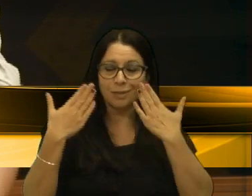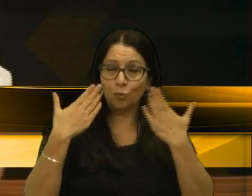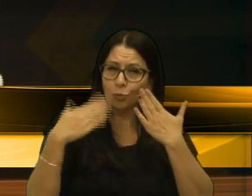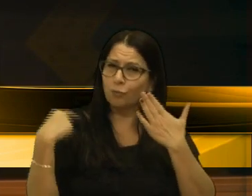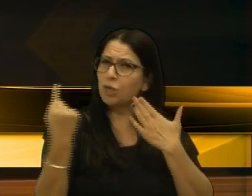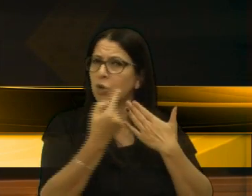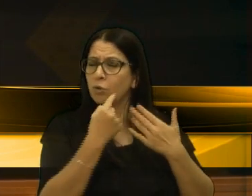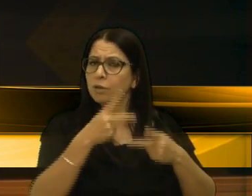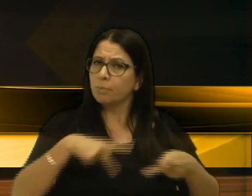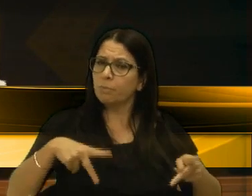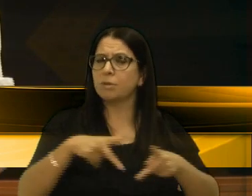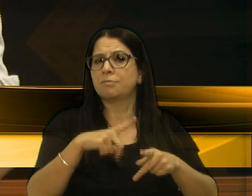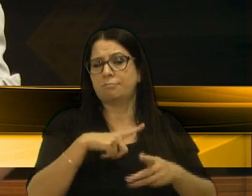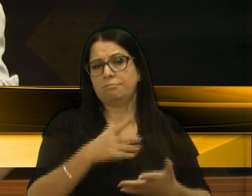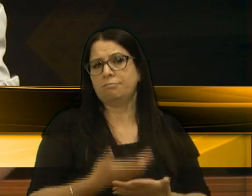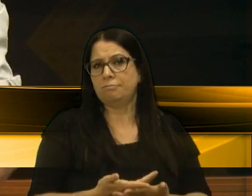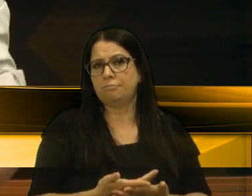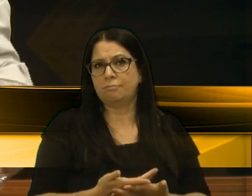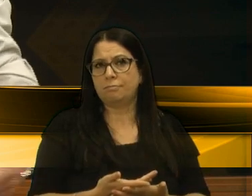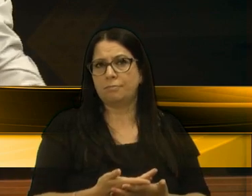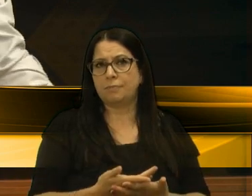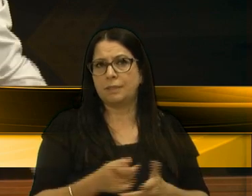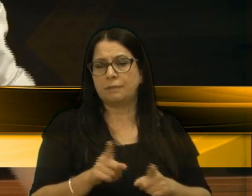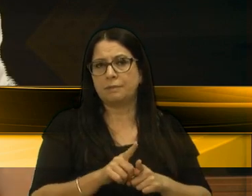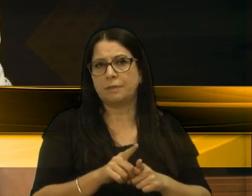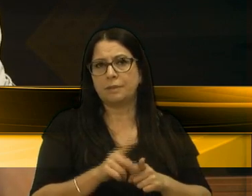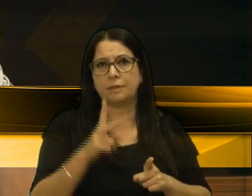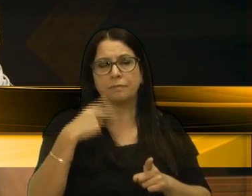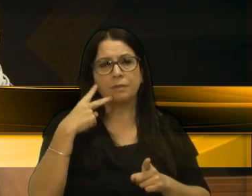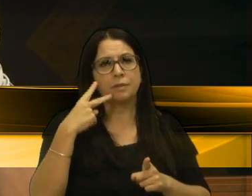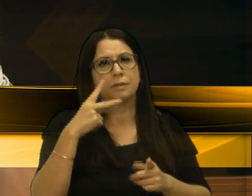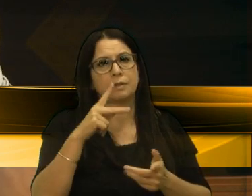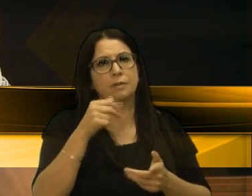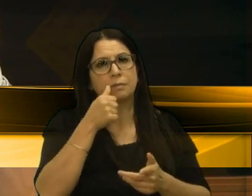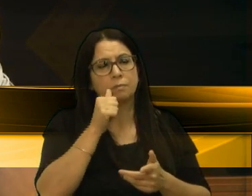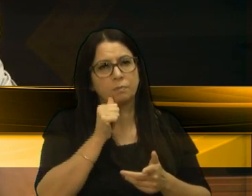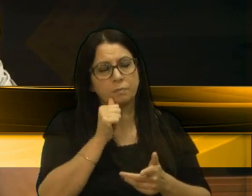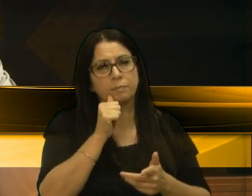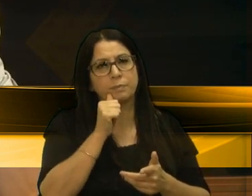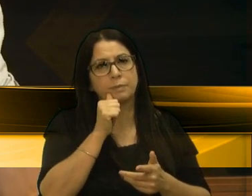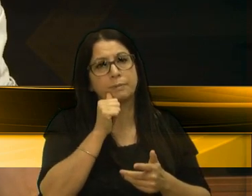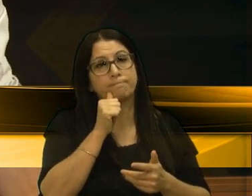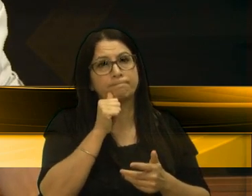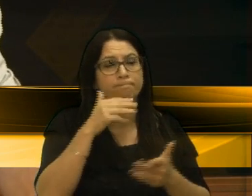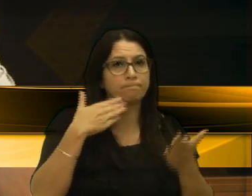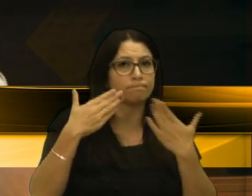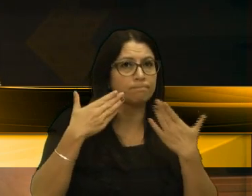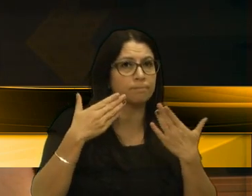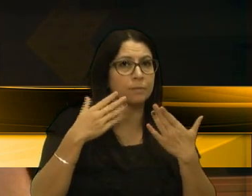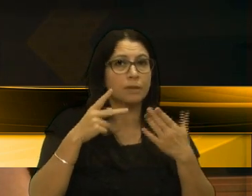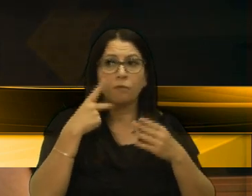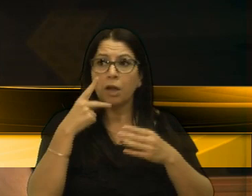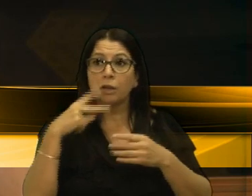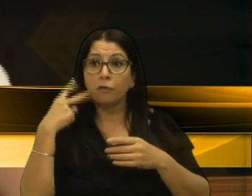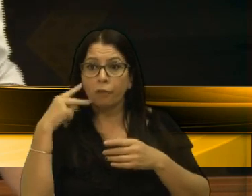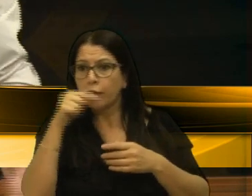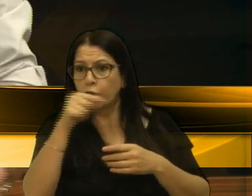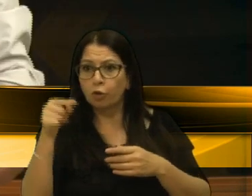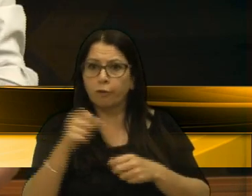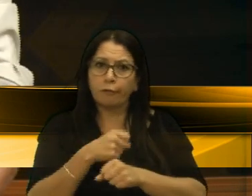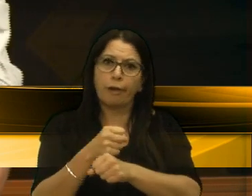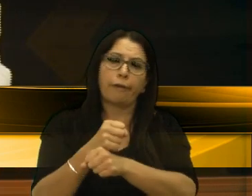toda a população tem, e elas, como a vereadora Paula fala, ela tem uma suspeita em cima dos vereadores já faz anos quanto